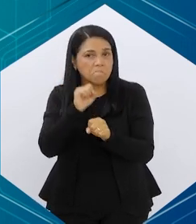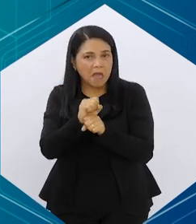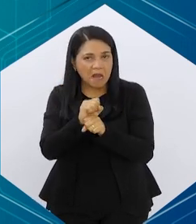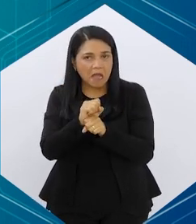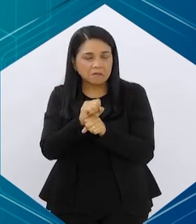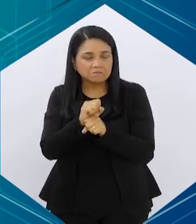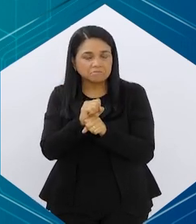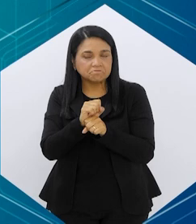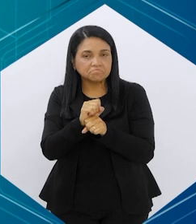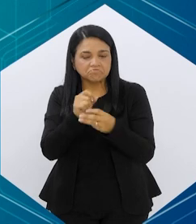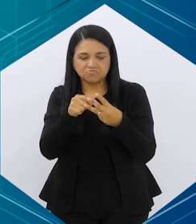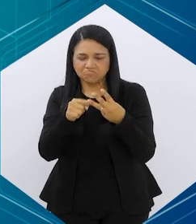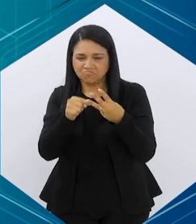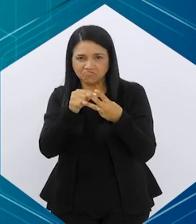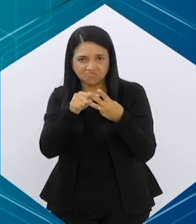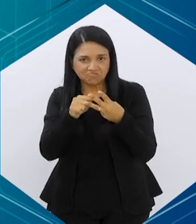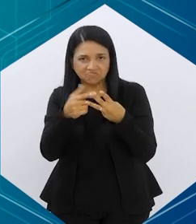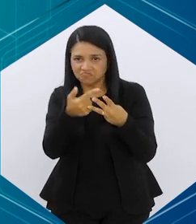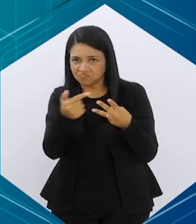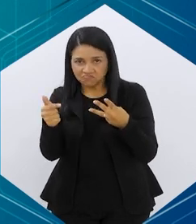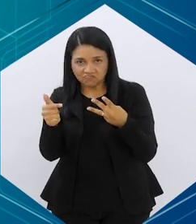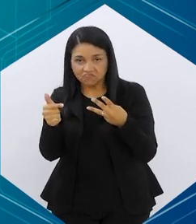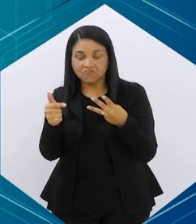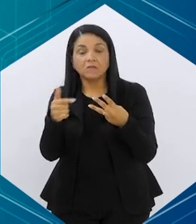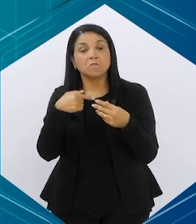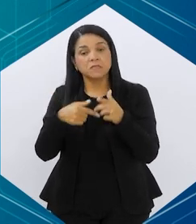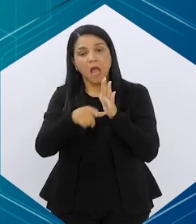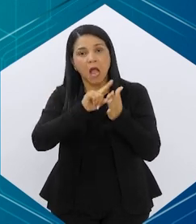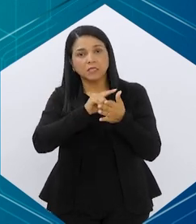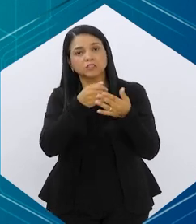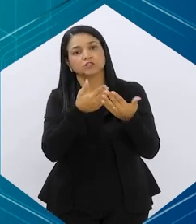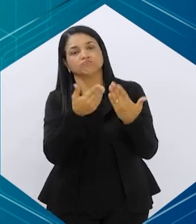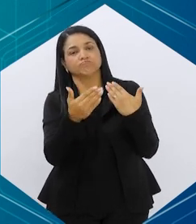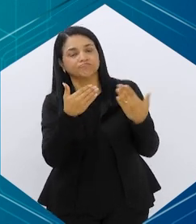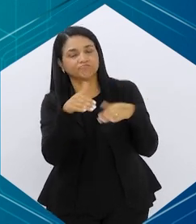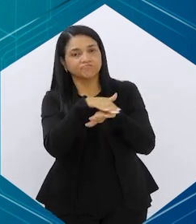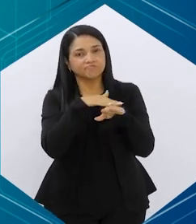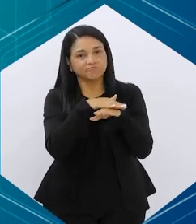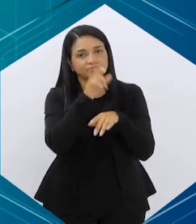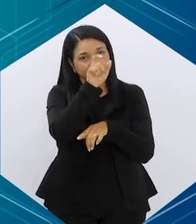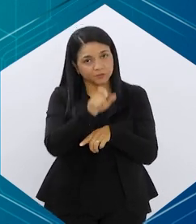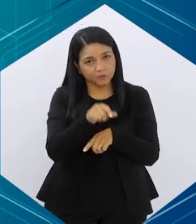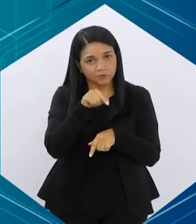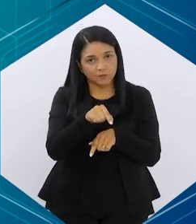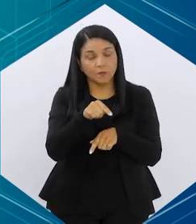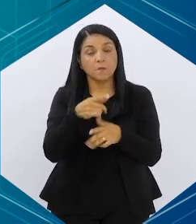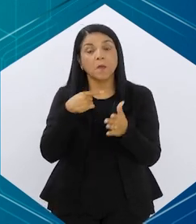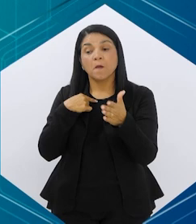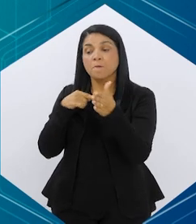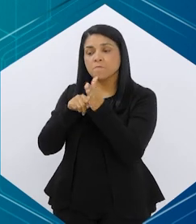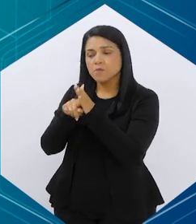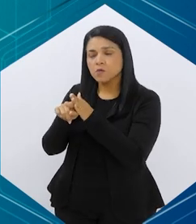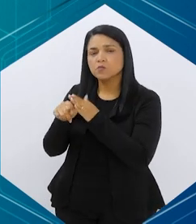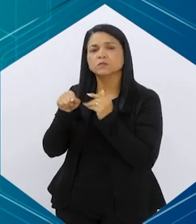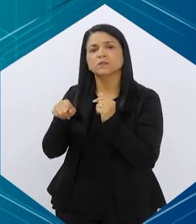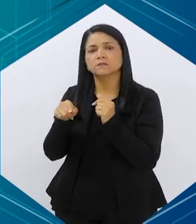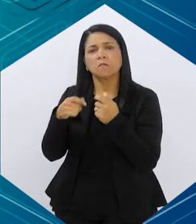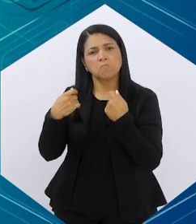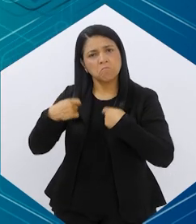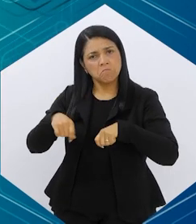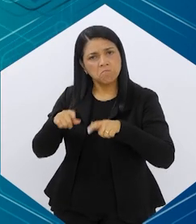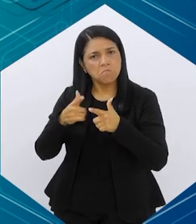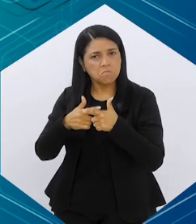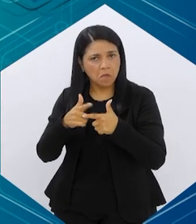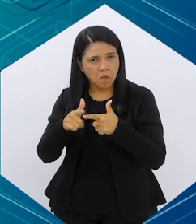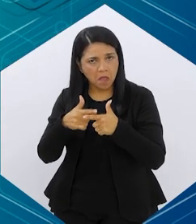você para, ela vai reganhar. Então, tudo isso tem que conversar com o paciente desde o início. Outra pergunta que fazem. Tem problema usar